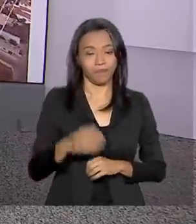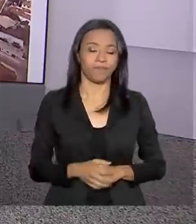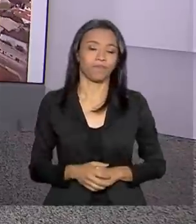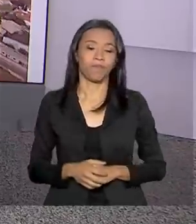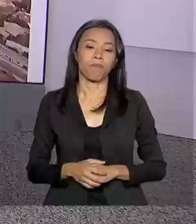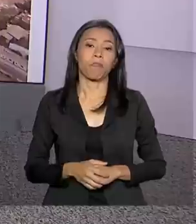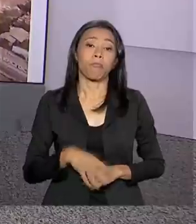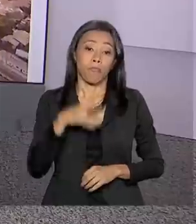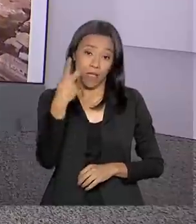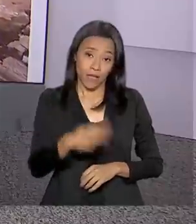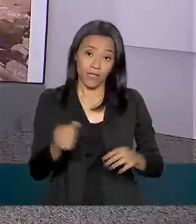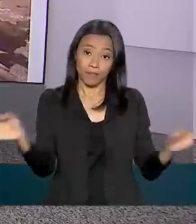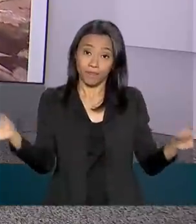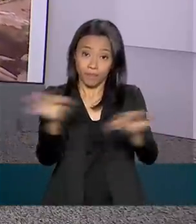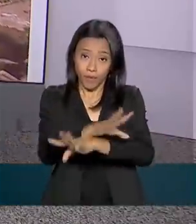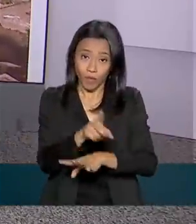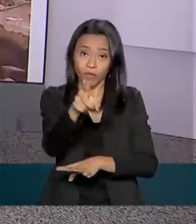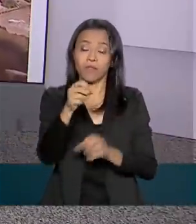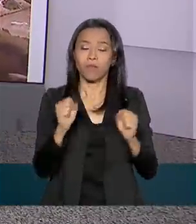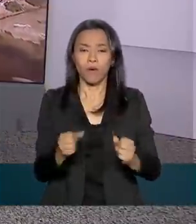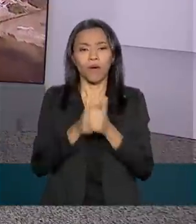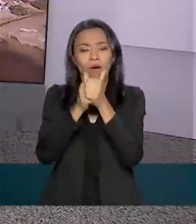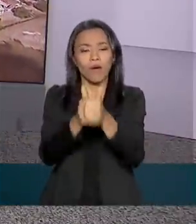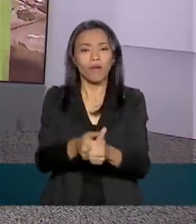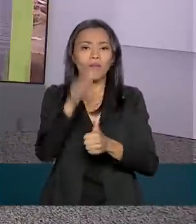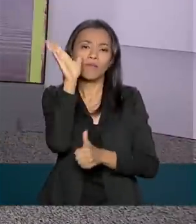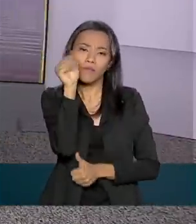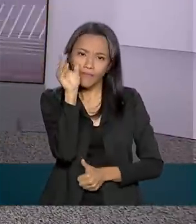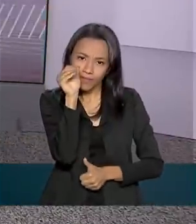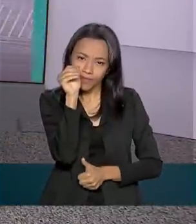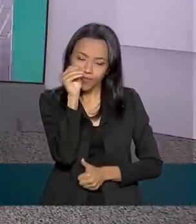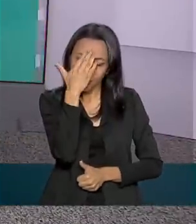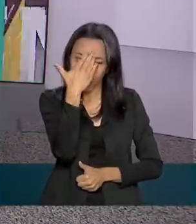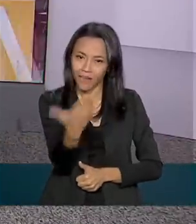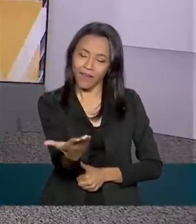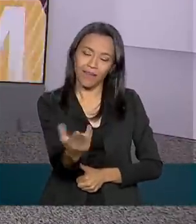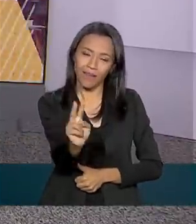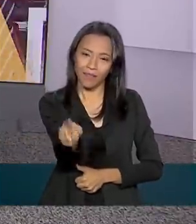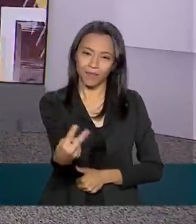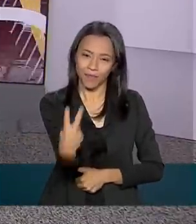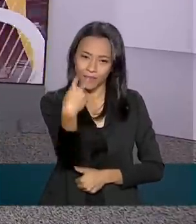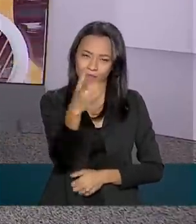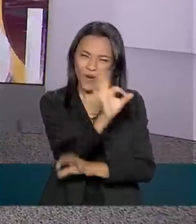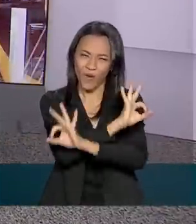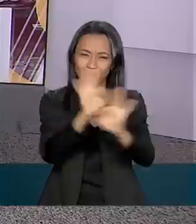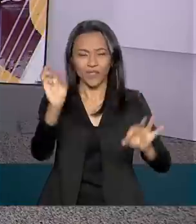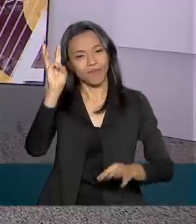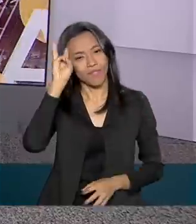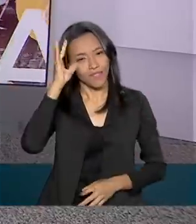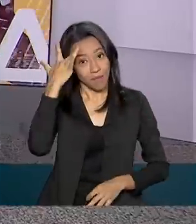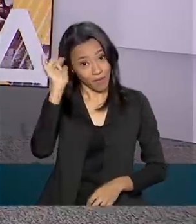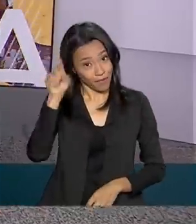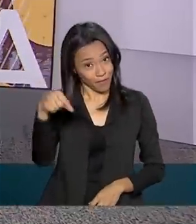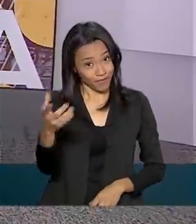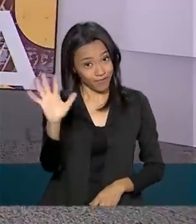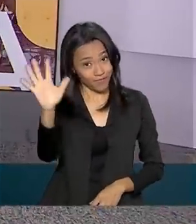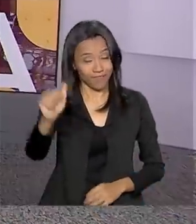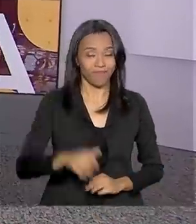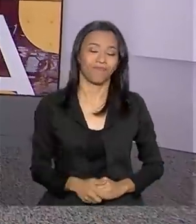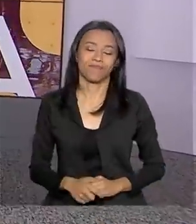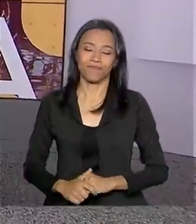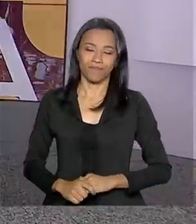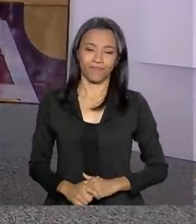O Brasil em Dia termina aqui. Nos acompanhe também pelas nossas redes sociais. Muito obrigada pela companhia. Uma ótima terça e eu volto amanhã. Tchau.